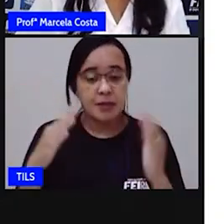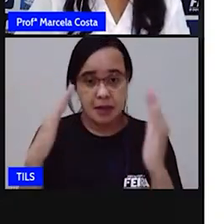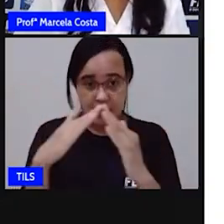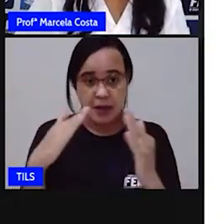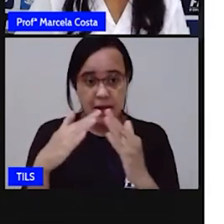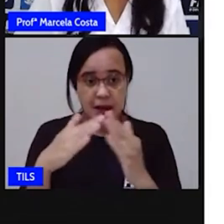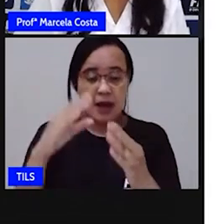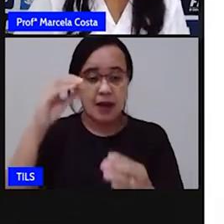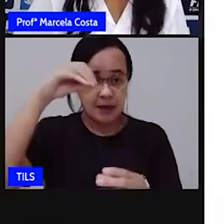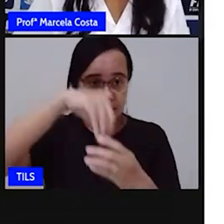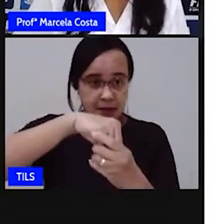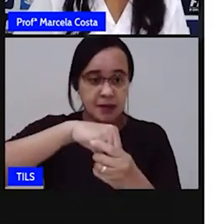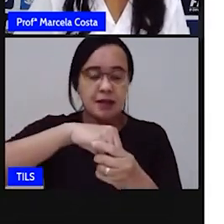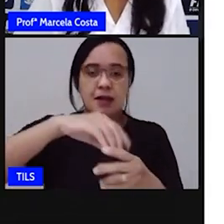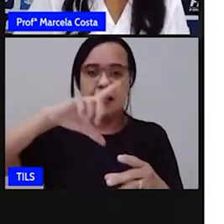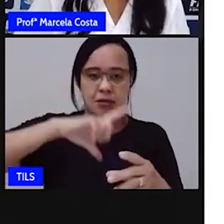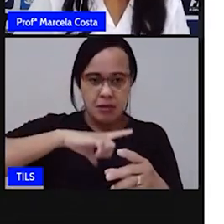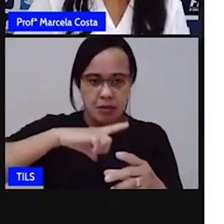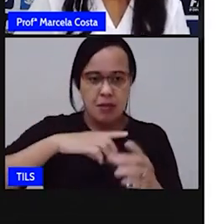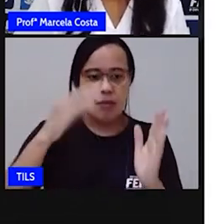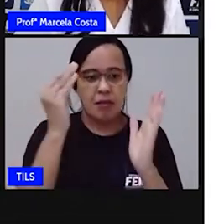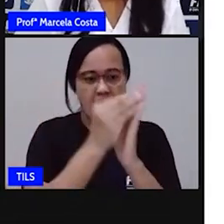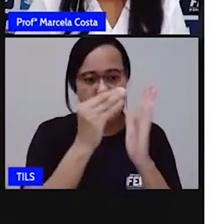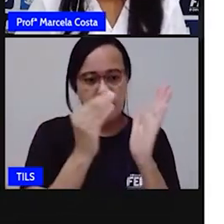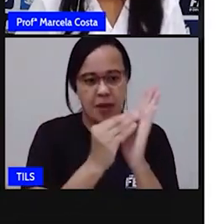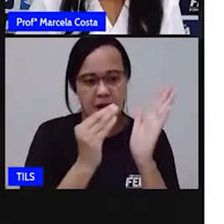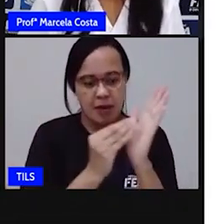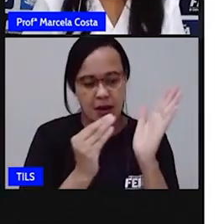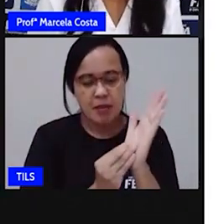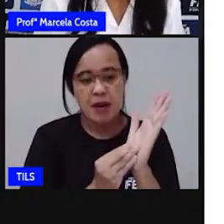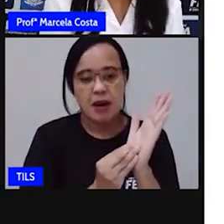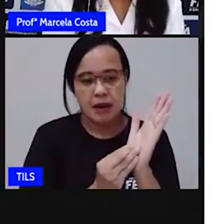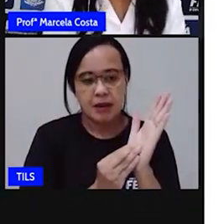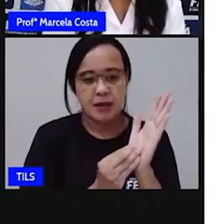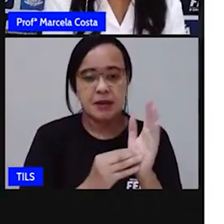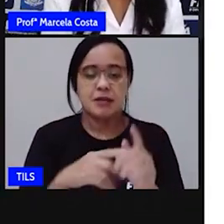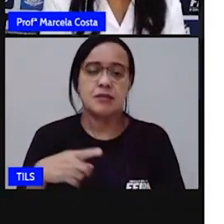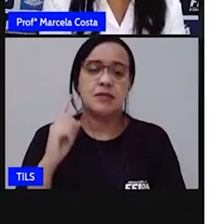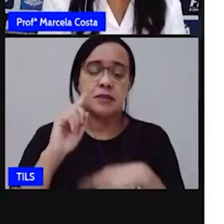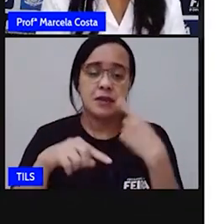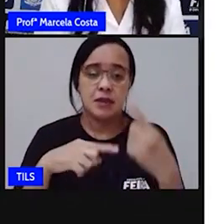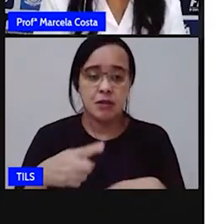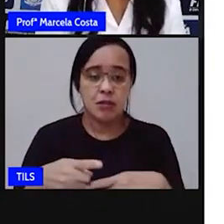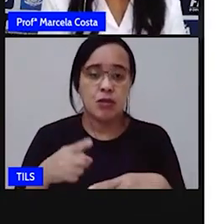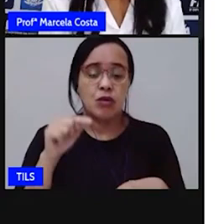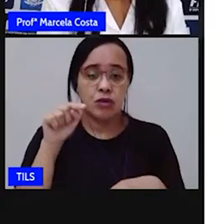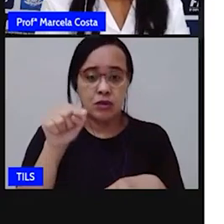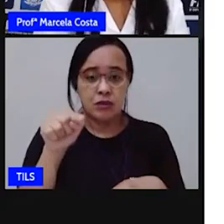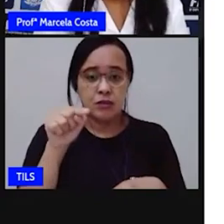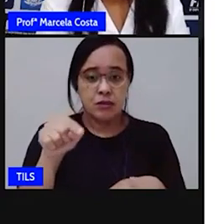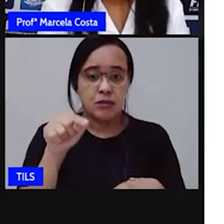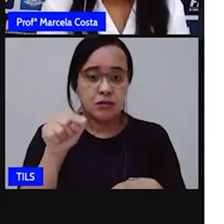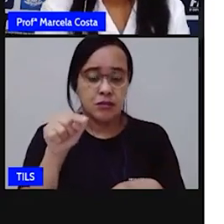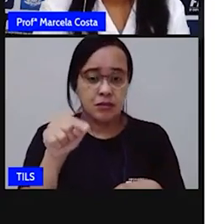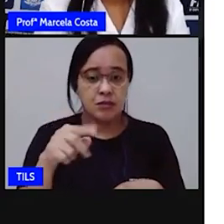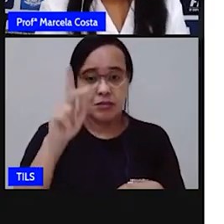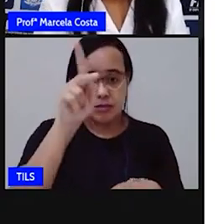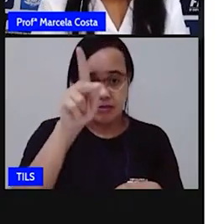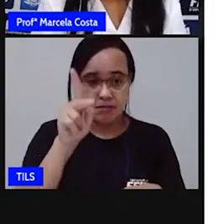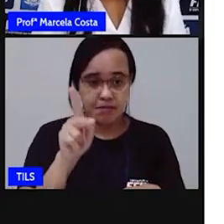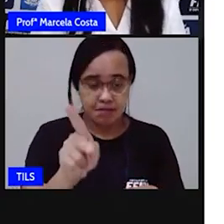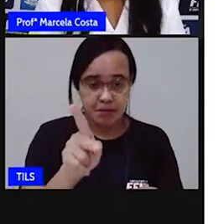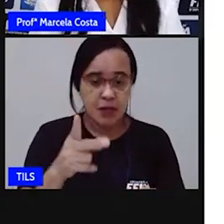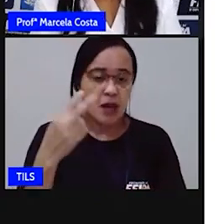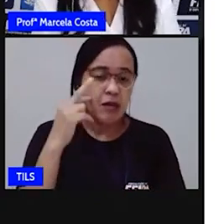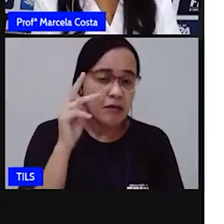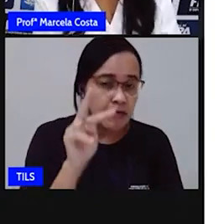A gente não vai colocar agora aqui essas palavras, porque tem que ser uma resposta pessoal. Você tem